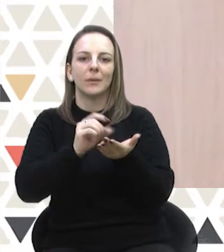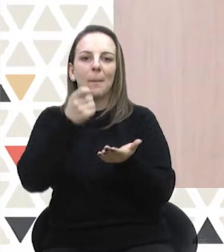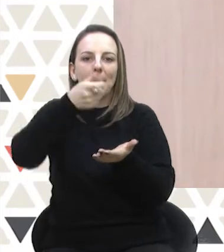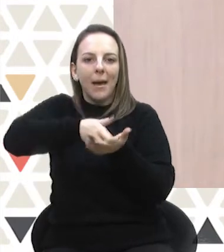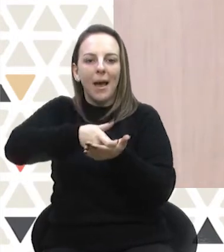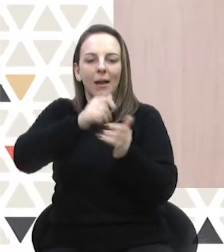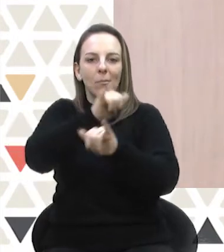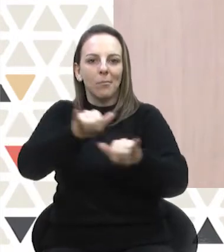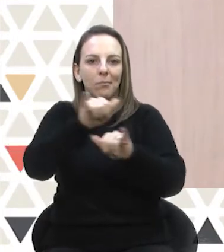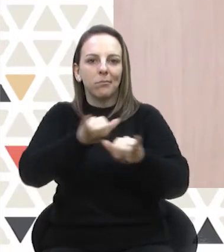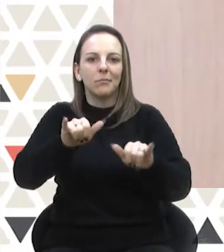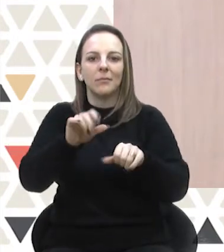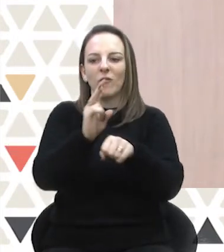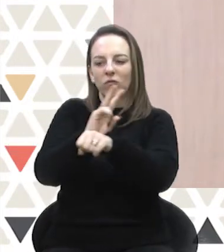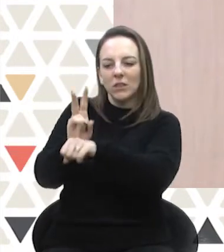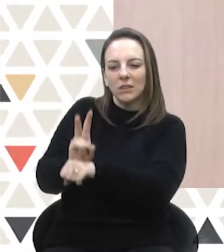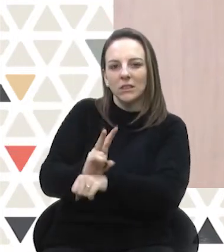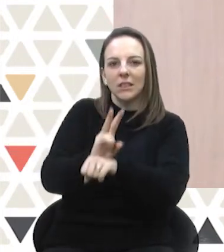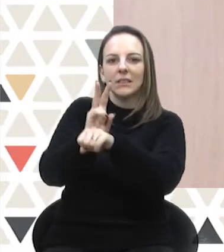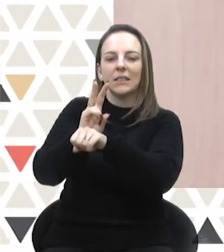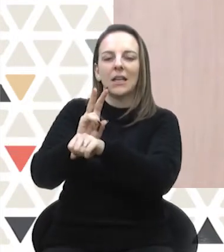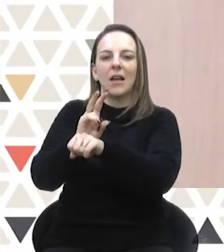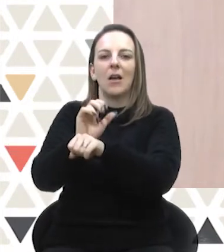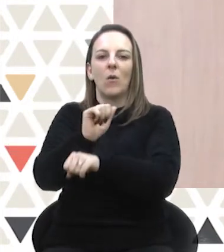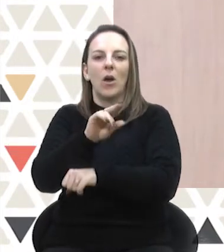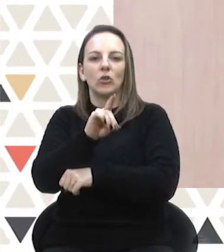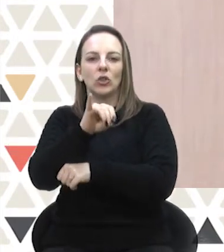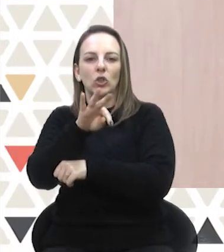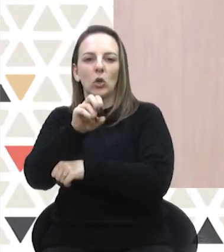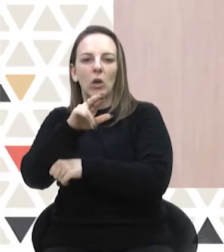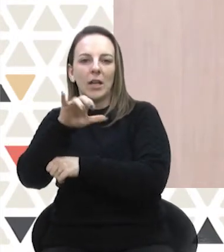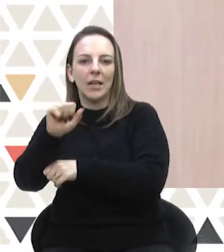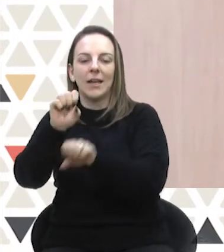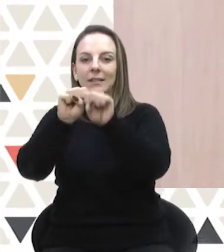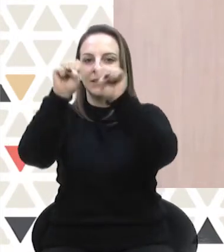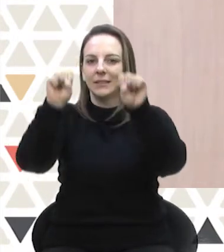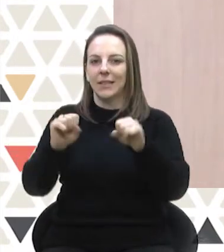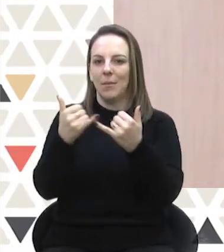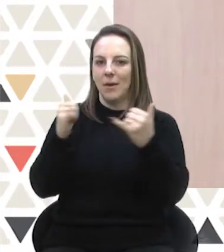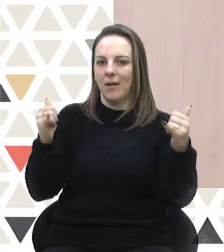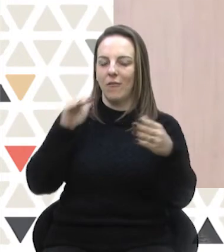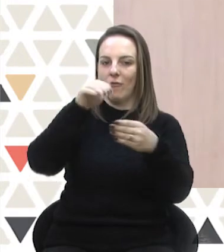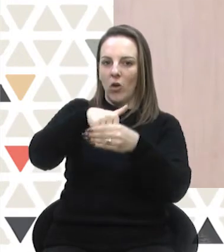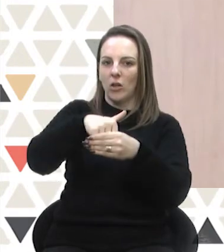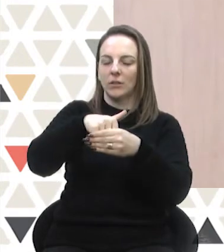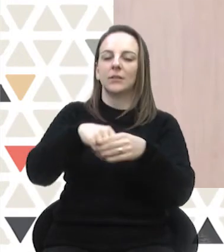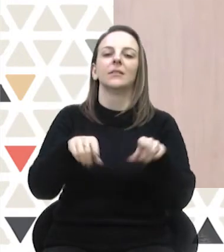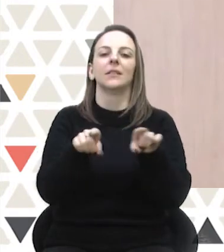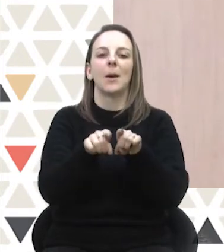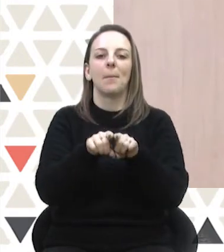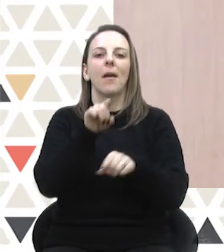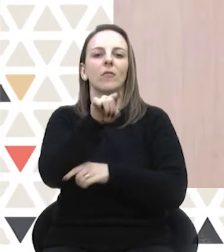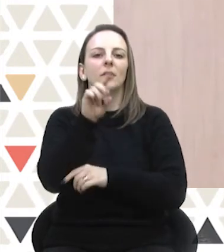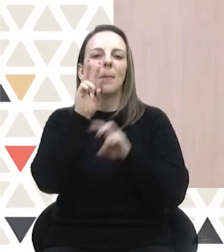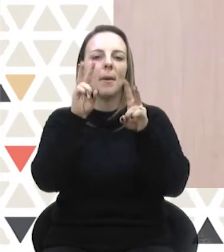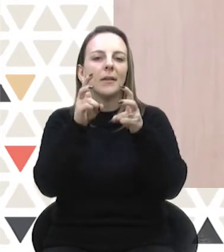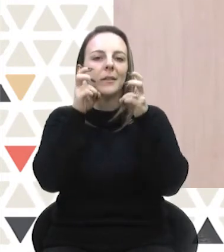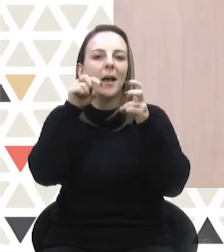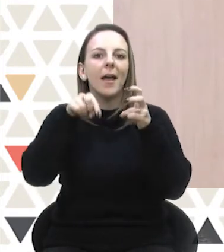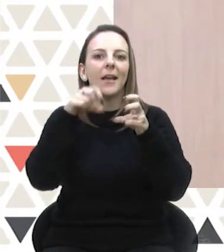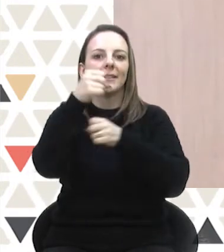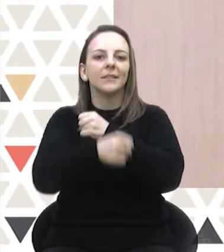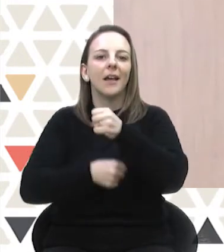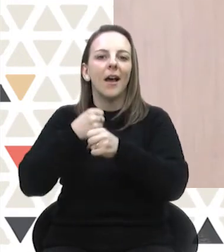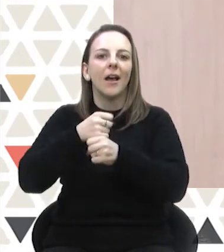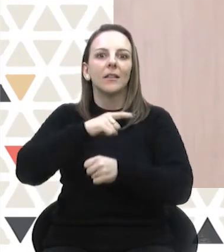de financiamento de campanha, as fiscalizações e auditorias do sistema eletrônico de votação. Inclusive, vocês viram